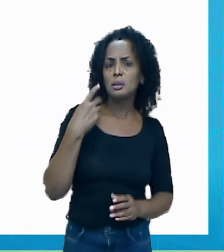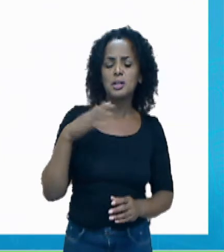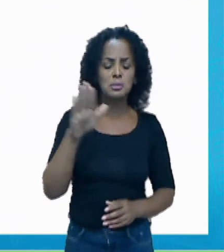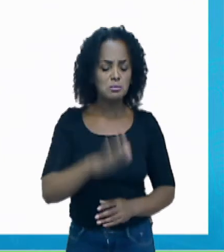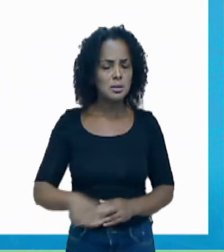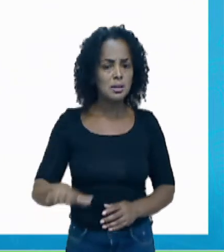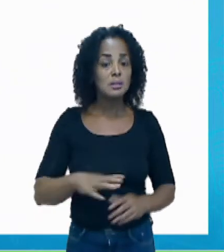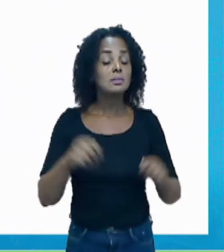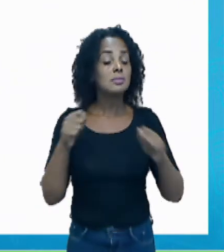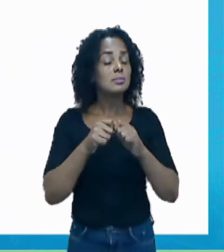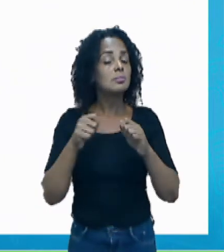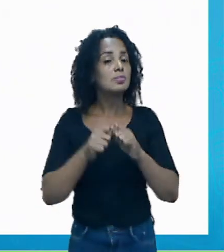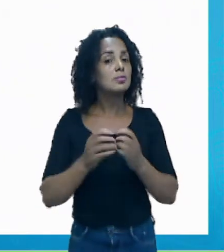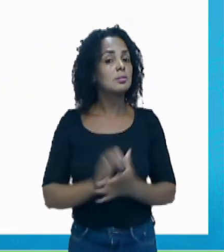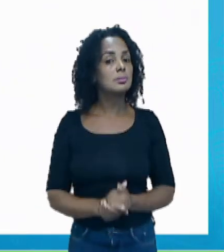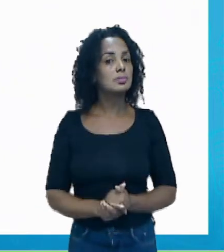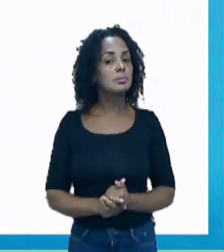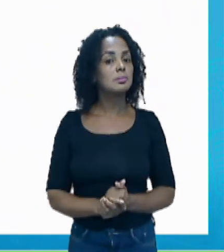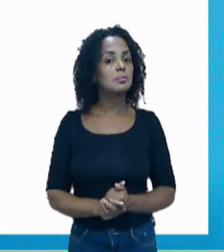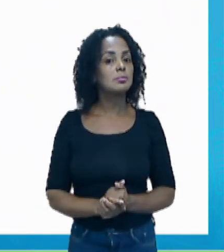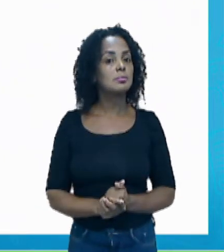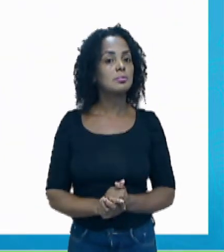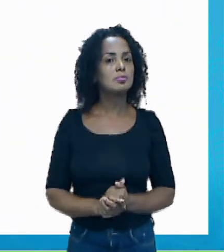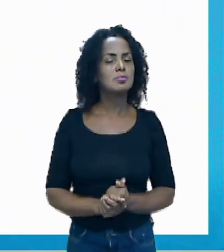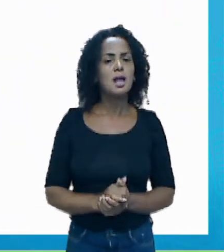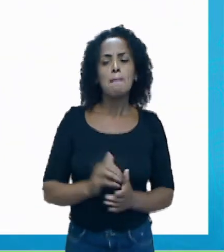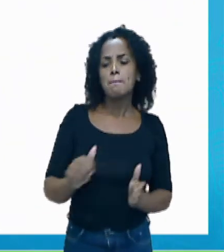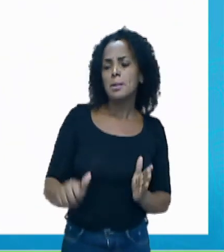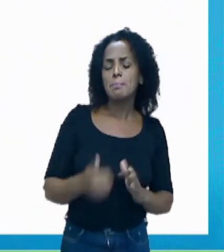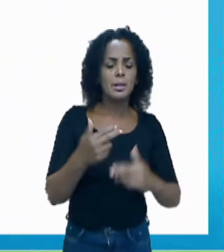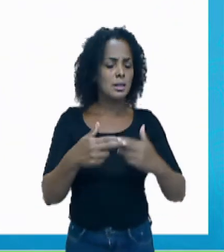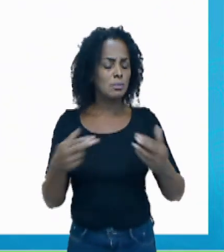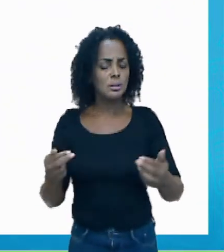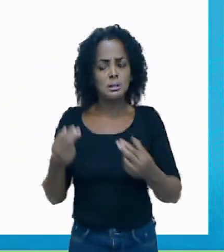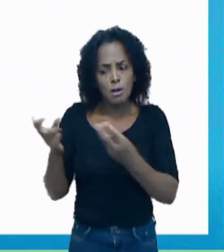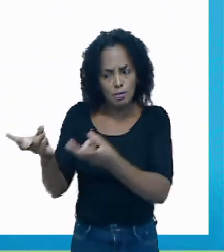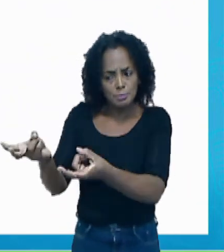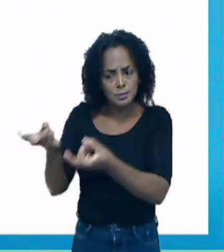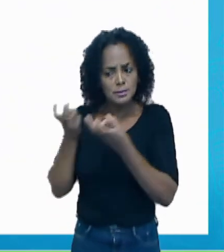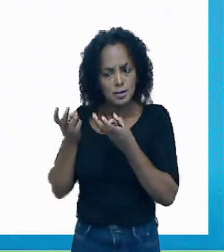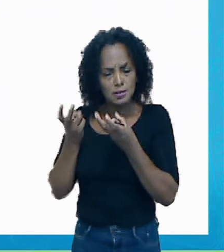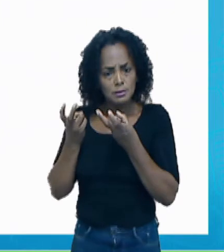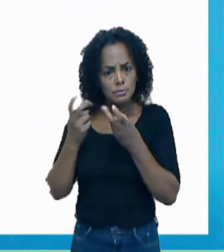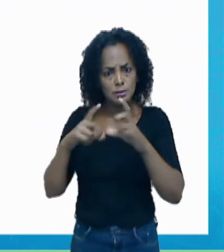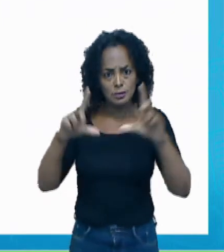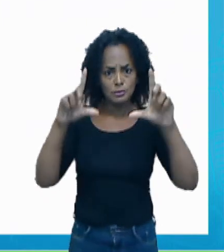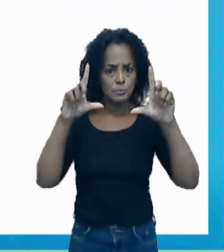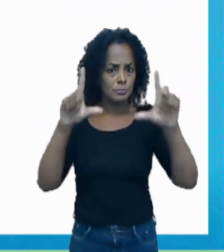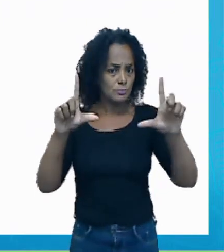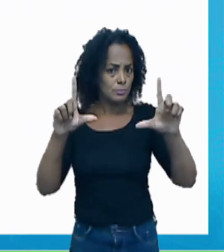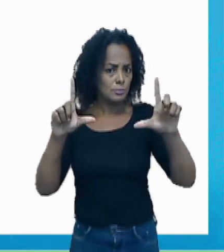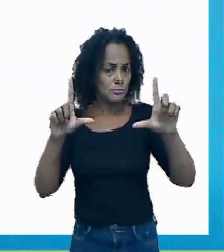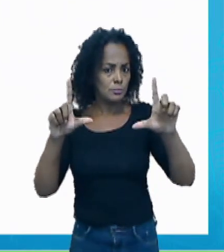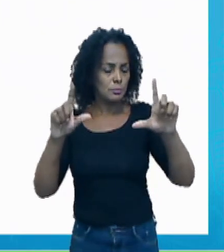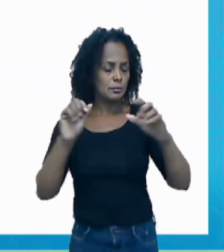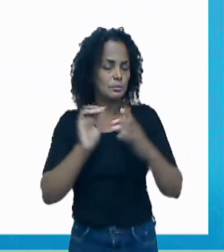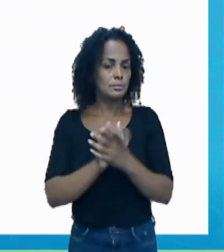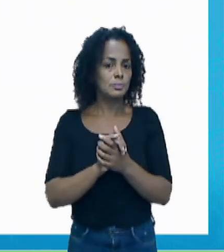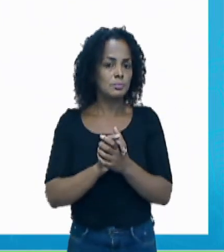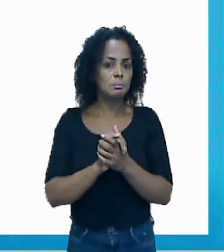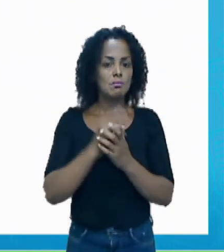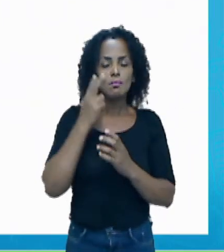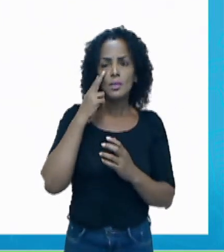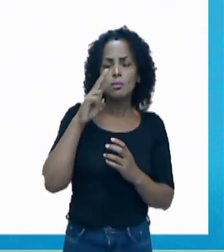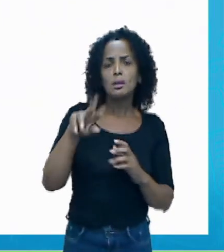menino está fazendo. Primeira coisa que você vai fazer. Observar a gravura. Olha o que esse